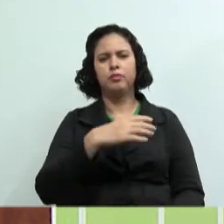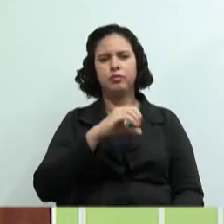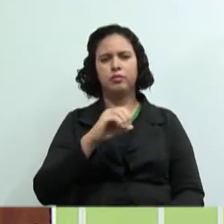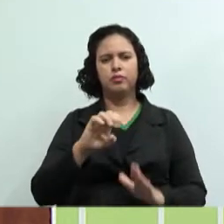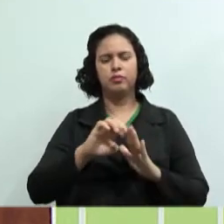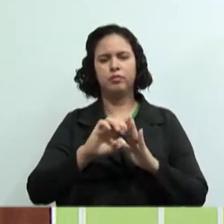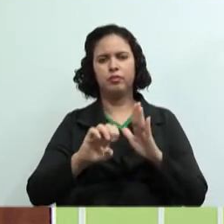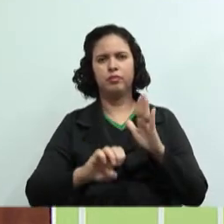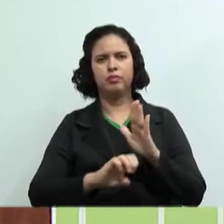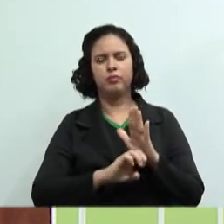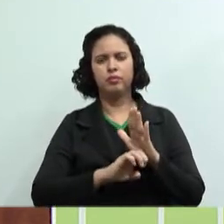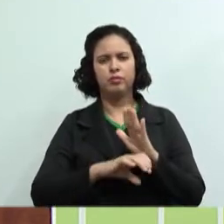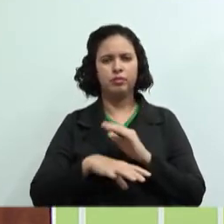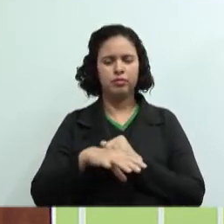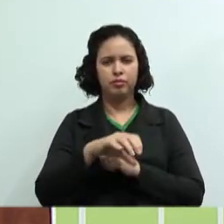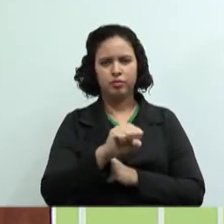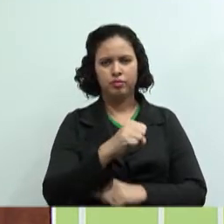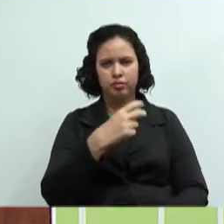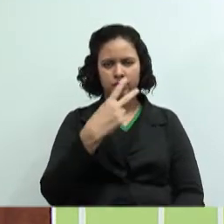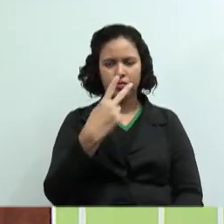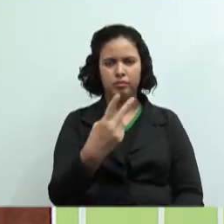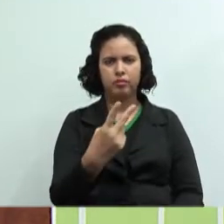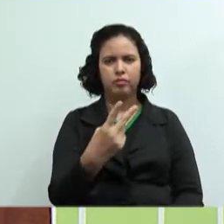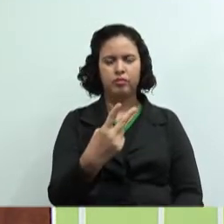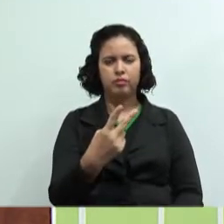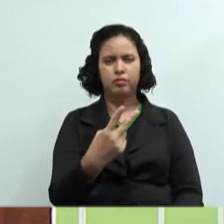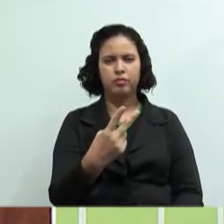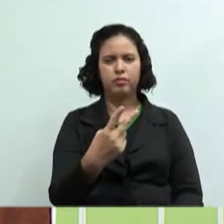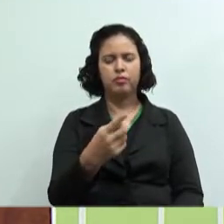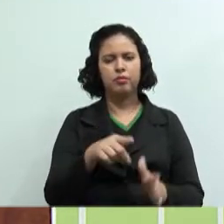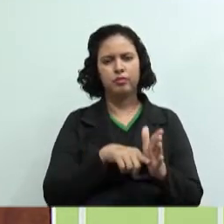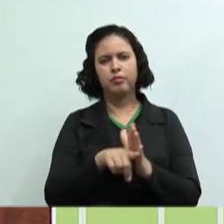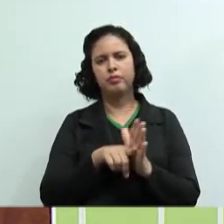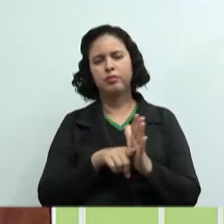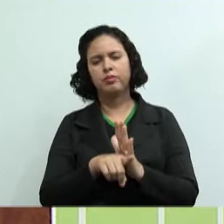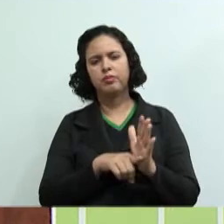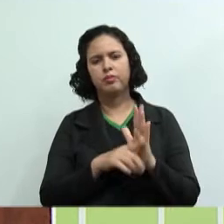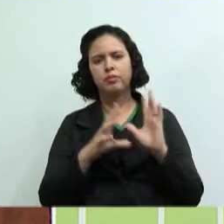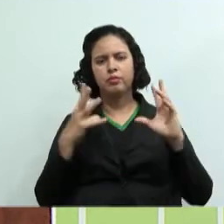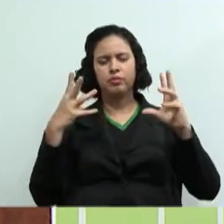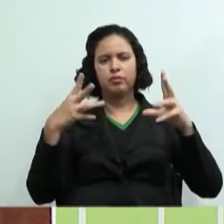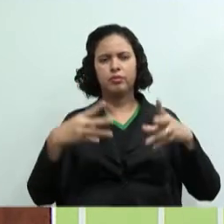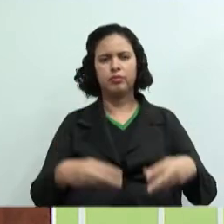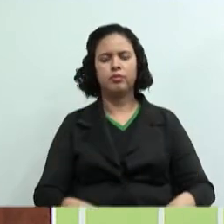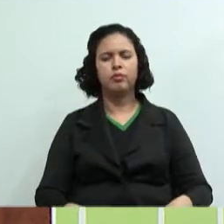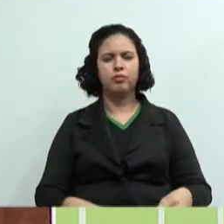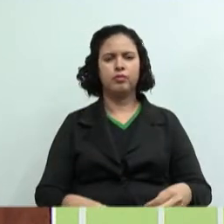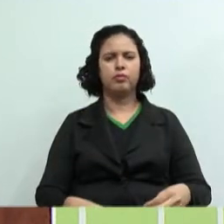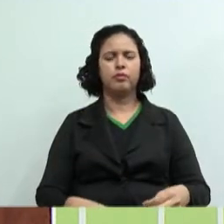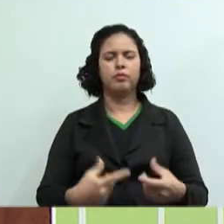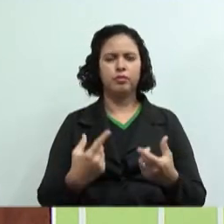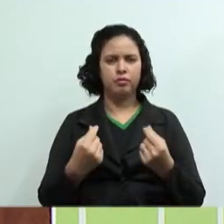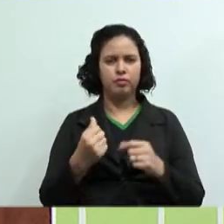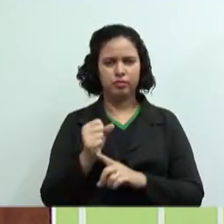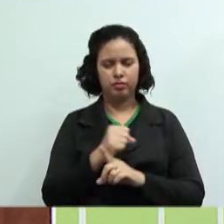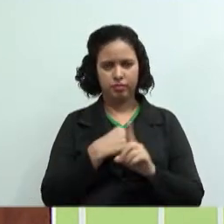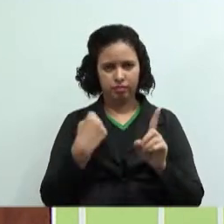vocês vão pegar o quê? Vocês vão pegar dois e vão analisar todas essas questões de capital social,